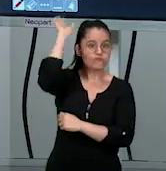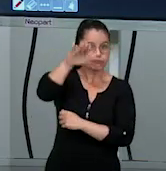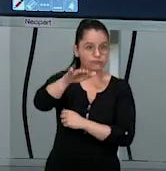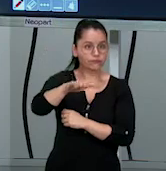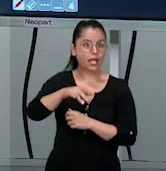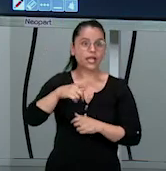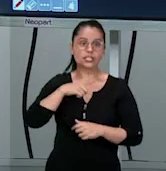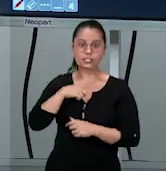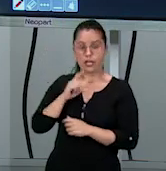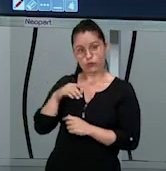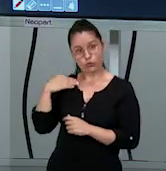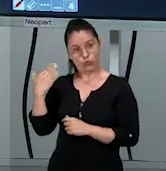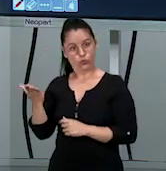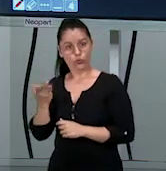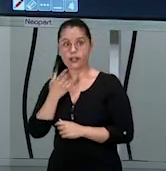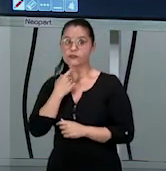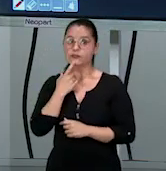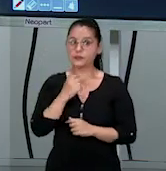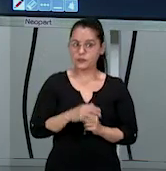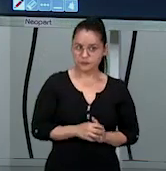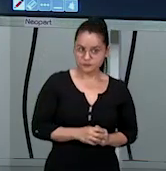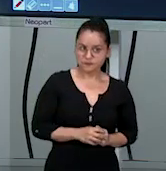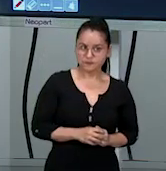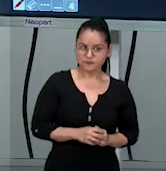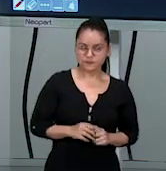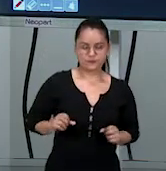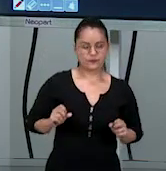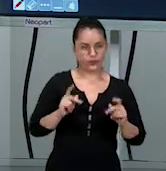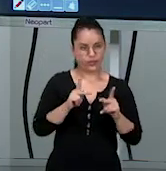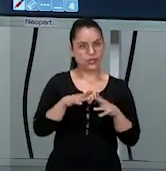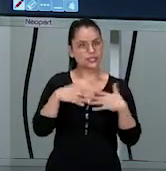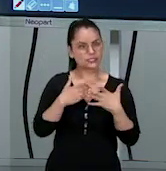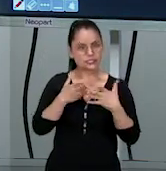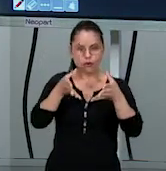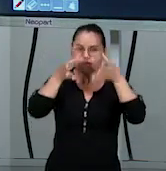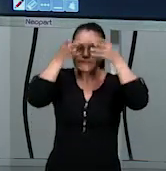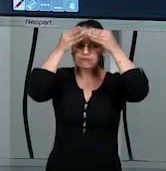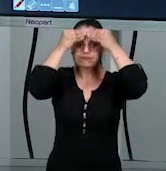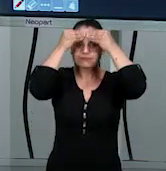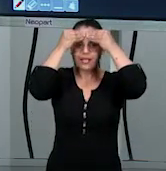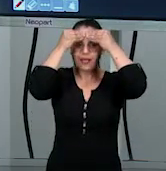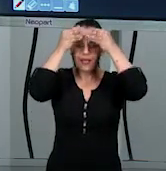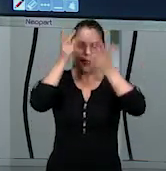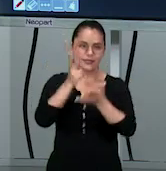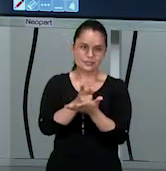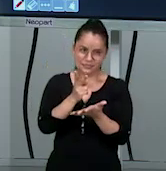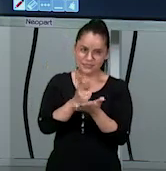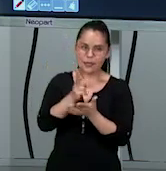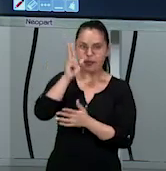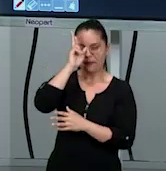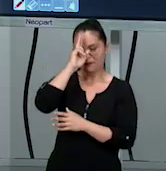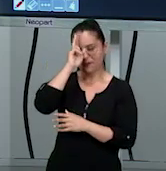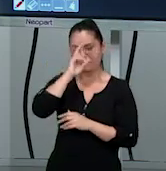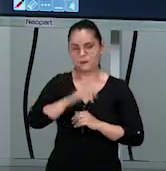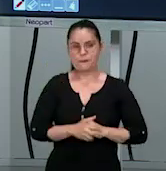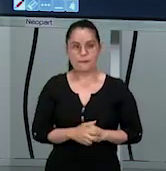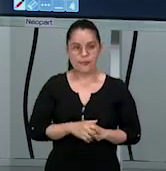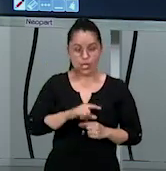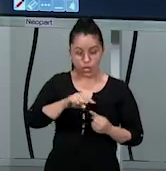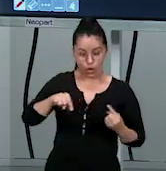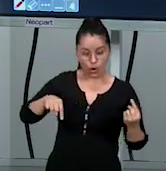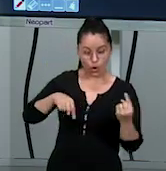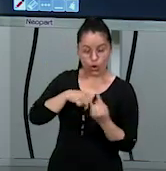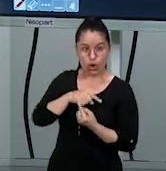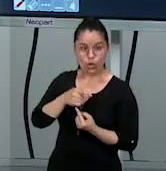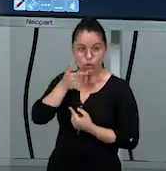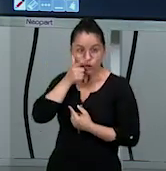que estava aqui desse lado com o time vermelho, ok? Então grava isso que você sempre vai lembrar. Eu rodo toda vez